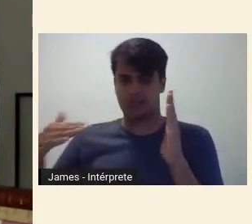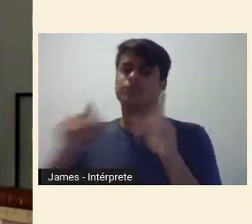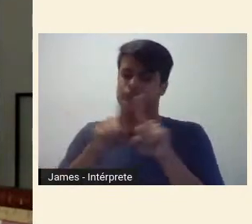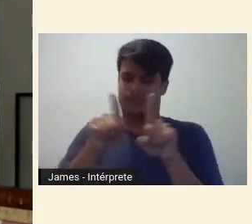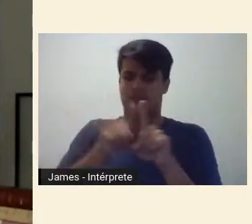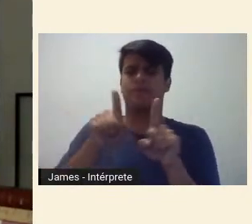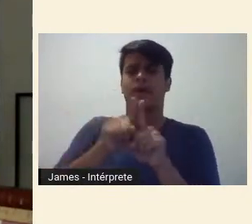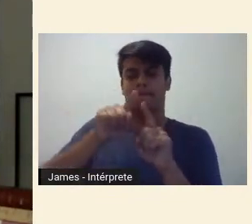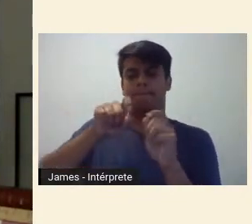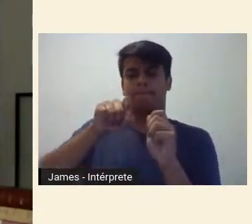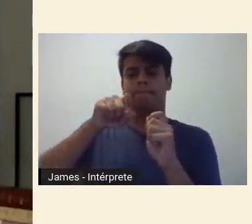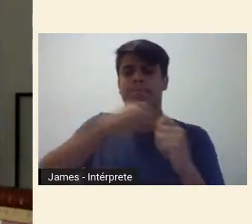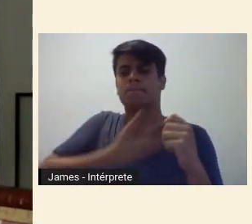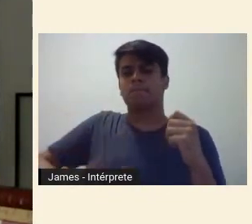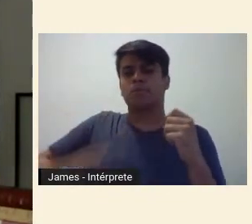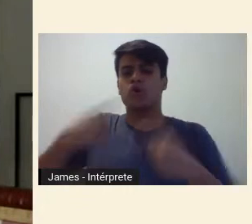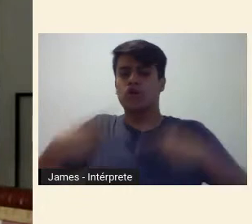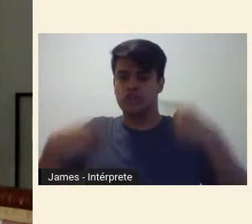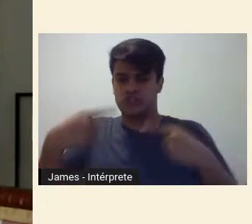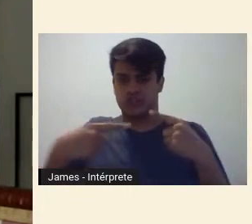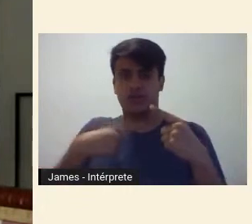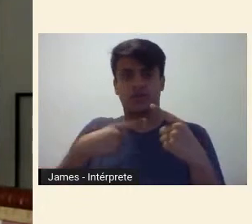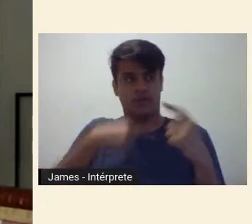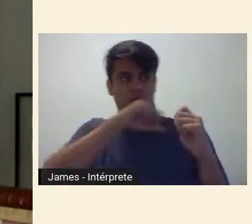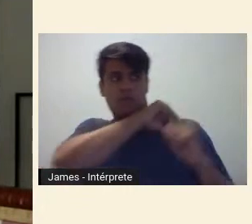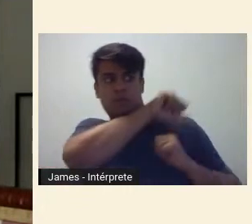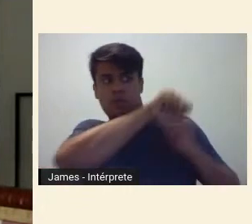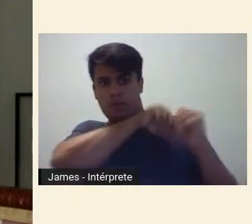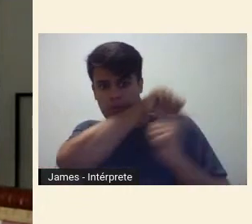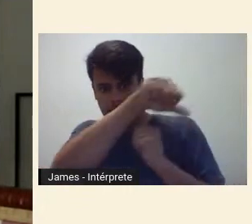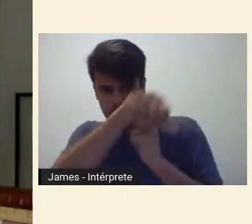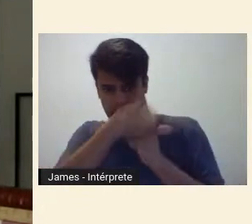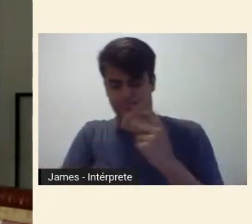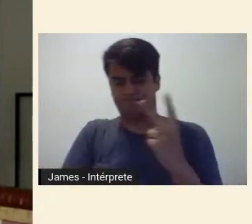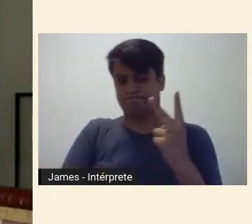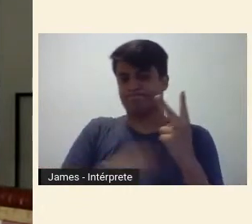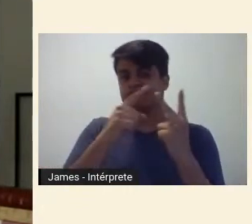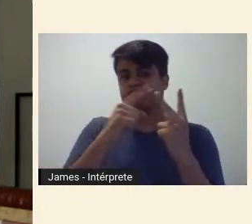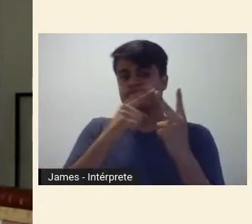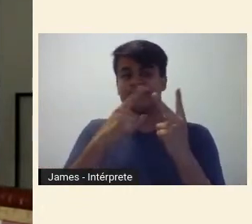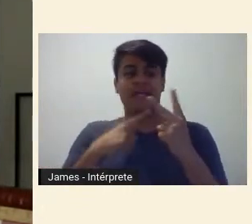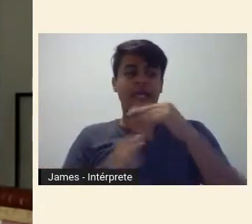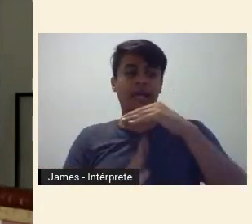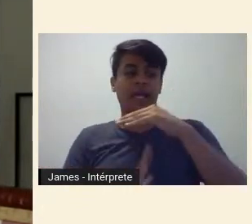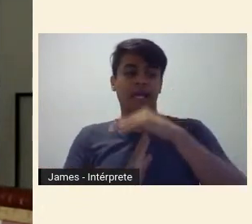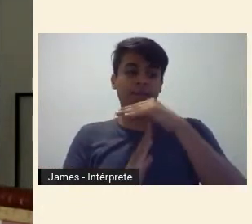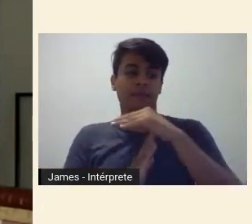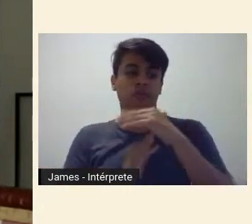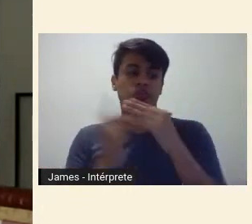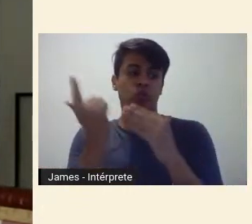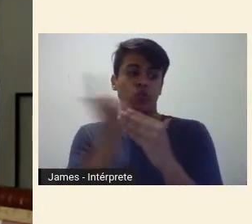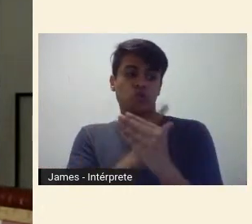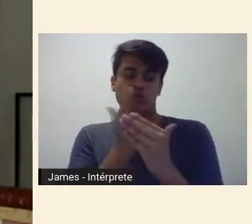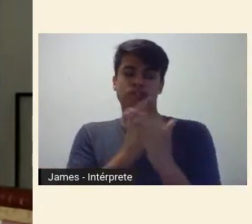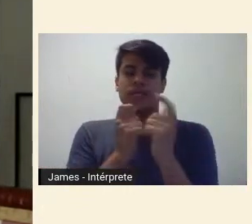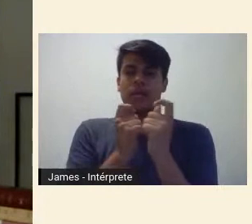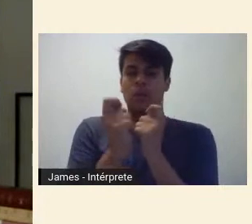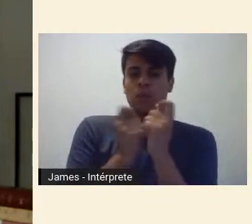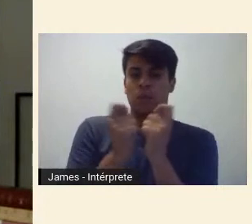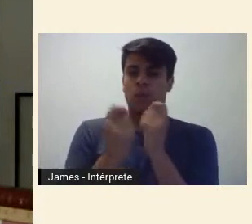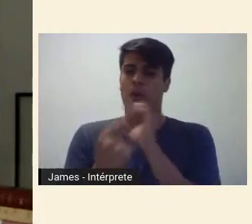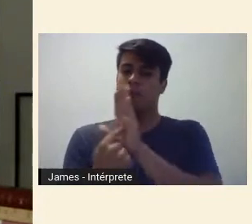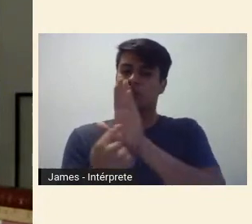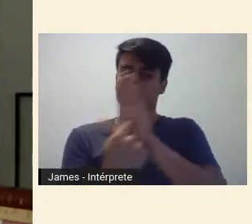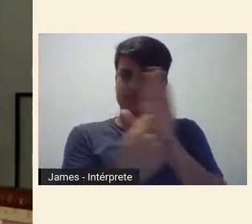atravessou e, principalmente, atravessa. A limitação da amostragem do que se poderia ver já naquele momento como arte moderna.